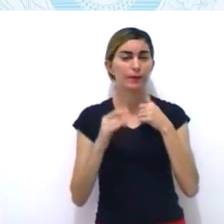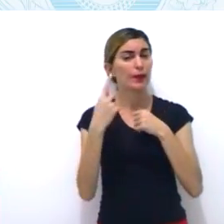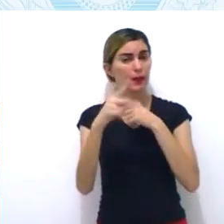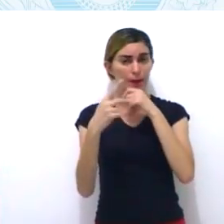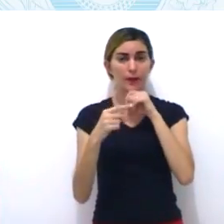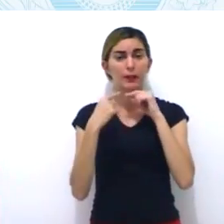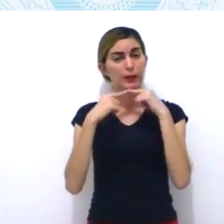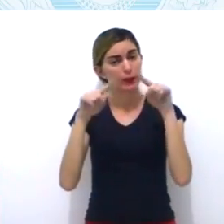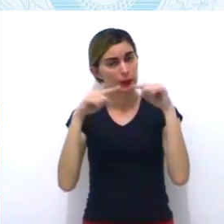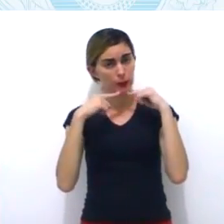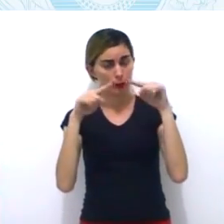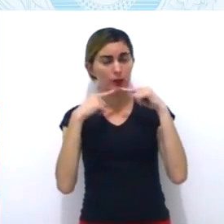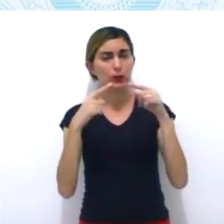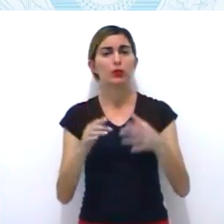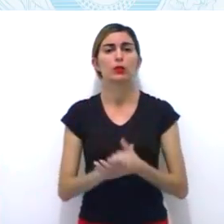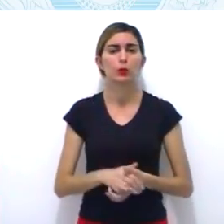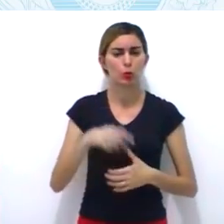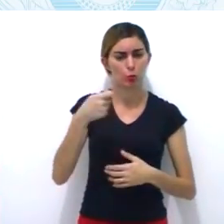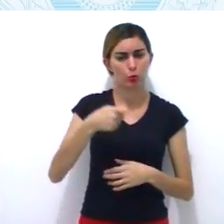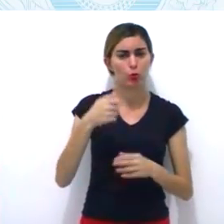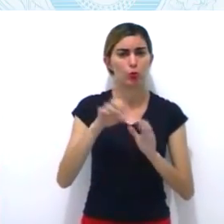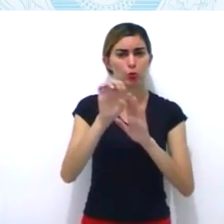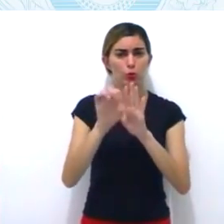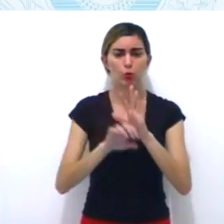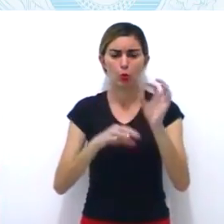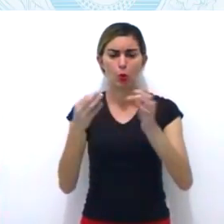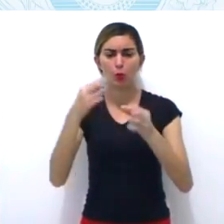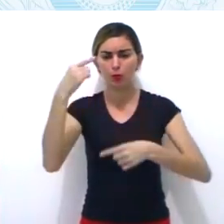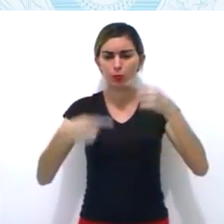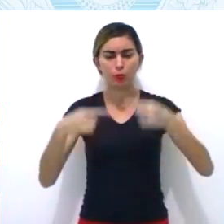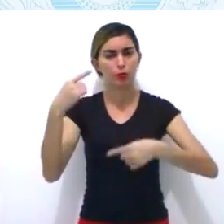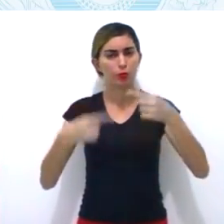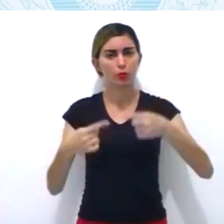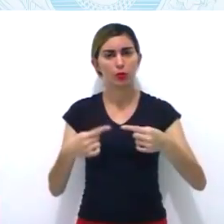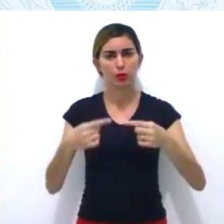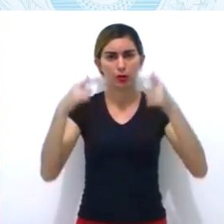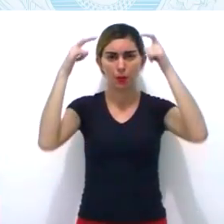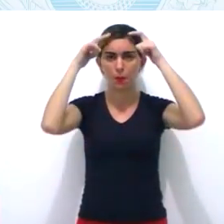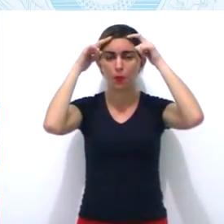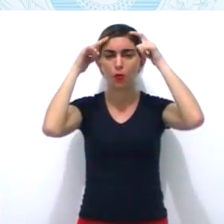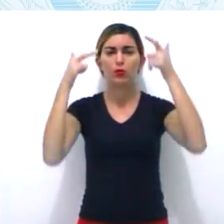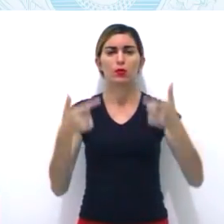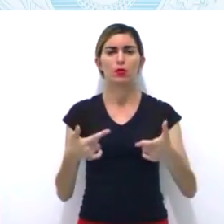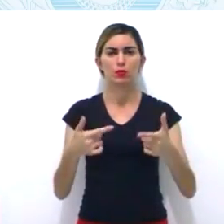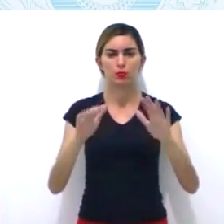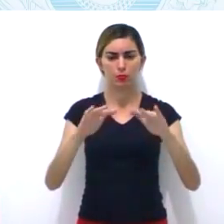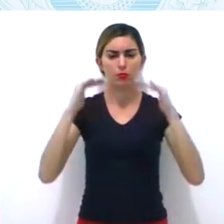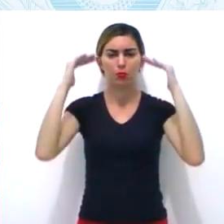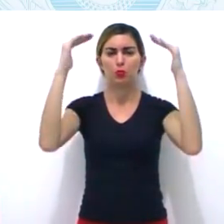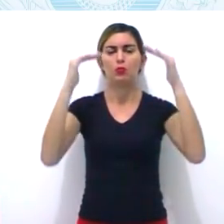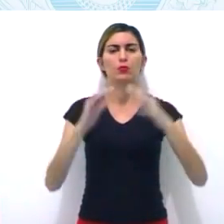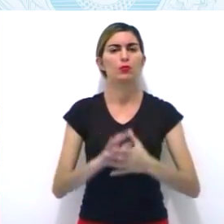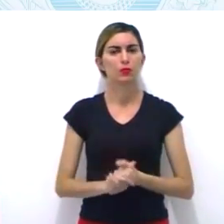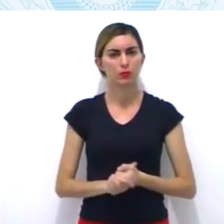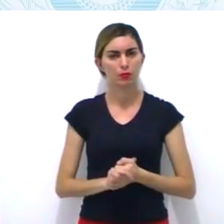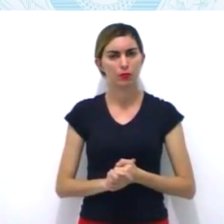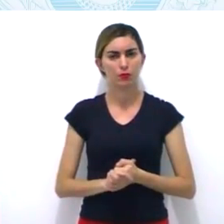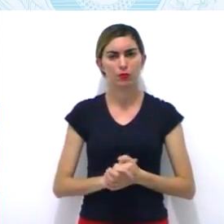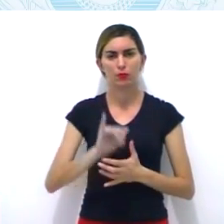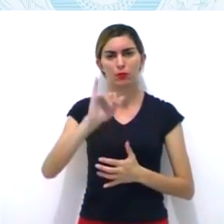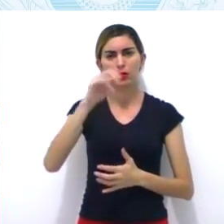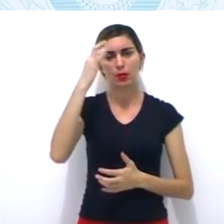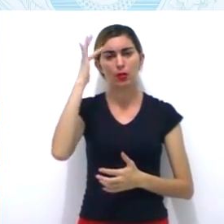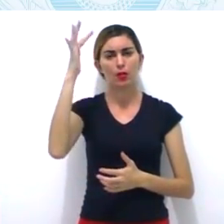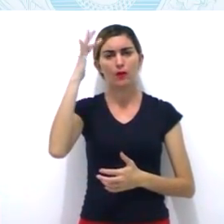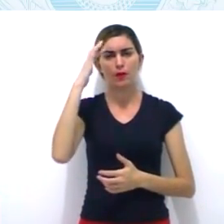os ideais da Revolução Francesa. Liberdade, igualdade e